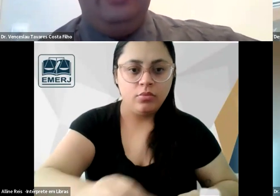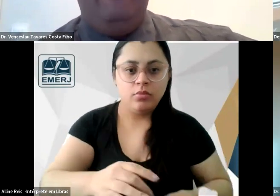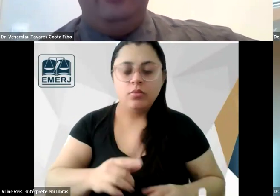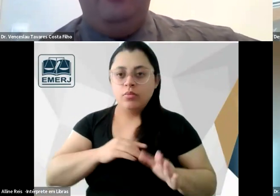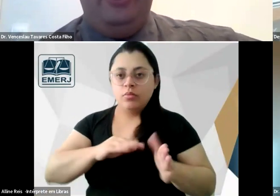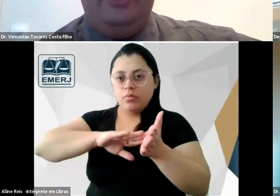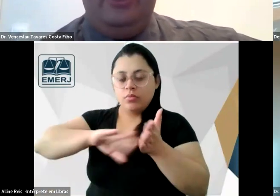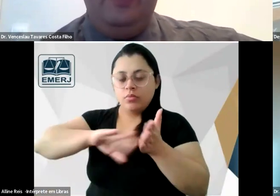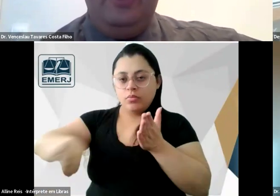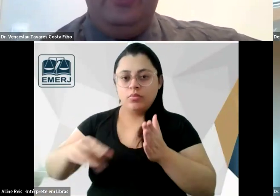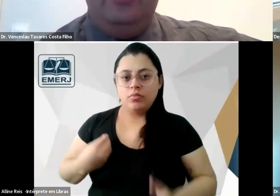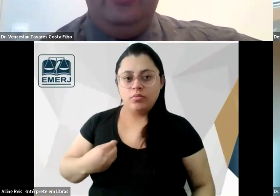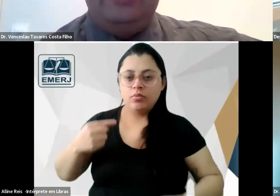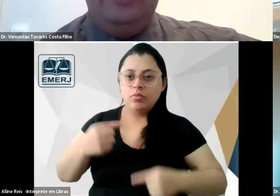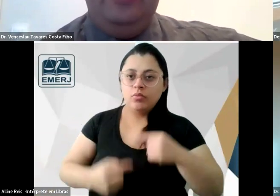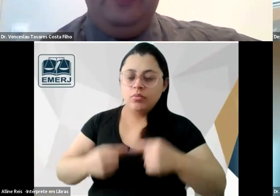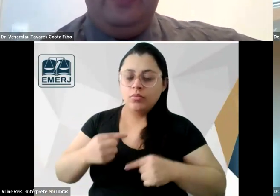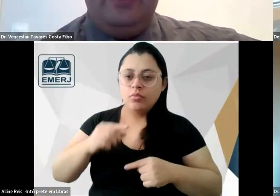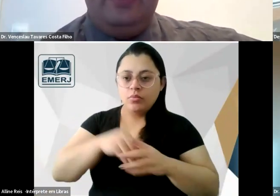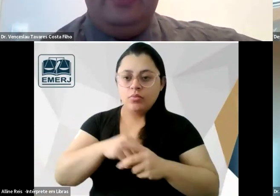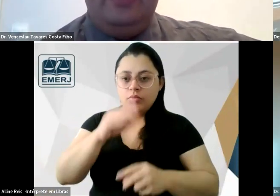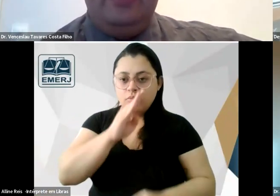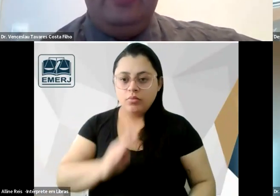da vida política no Brasil